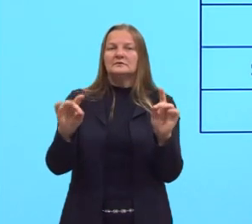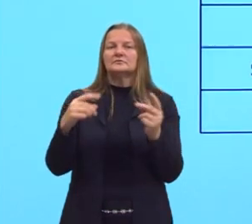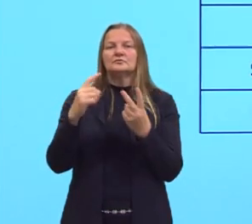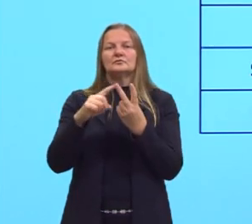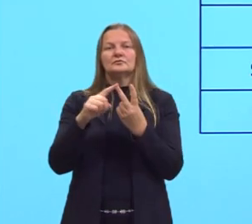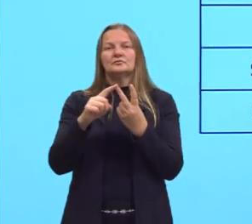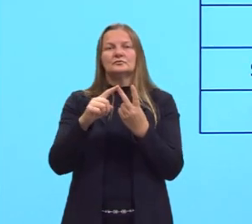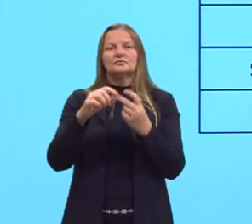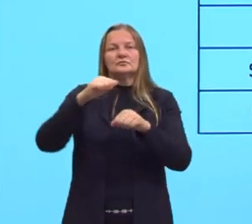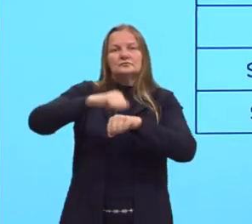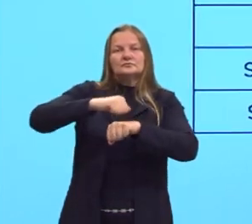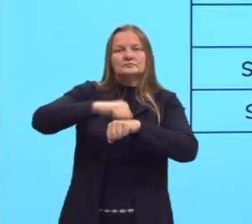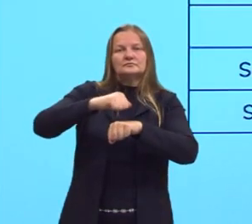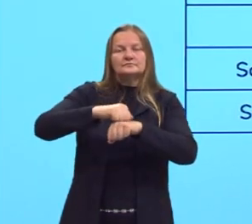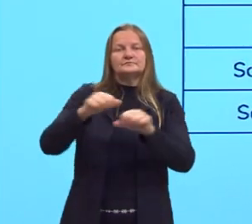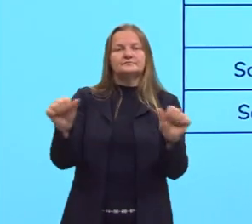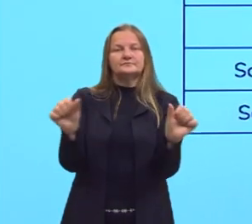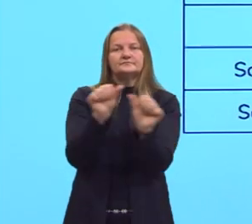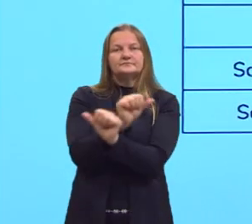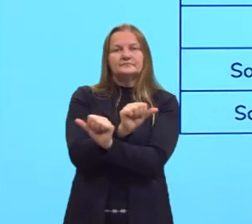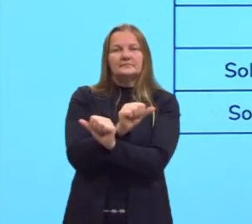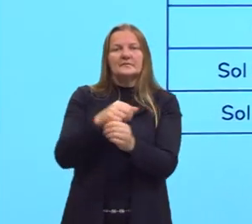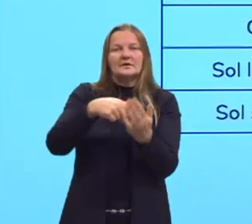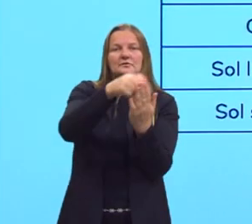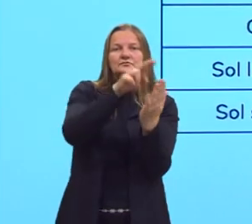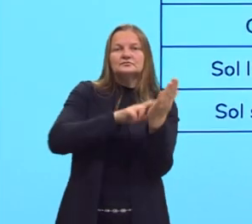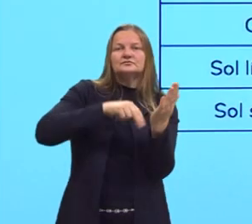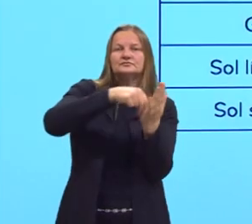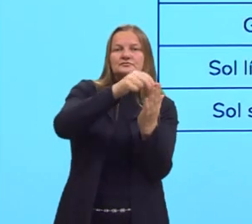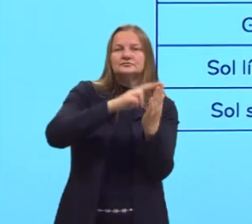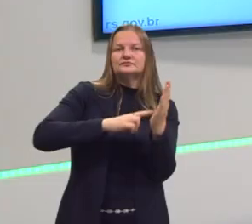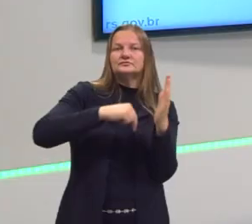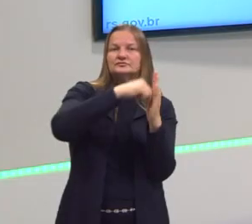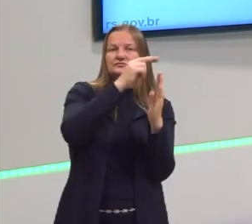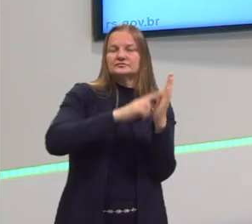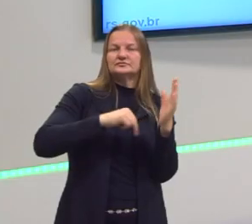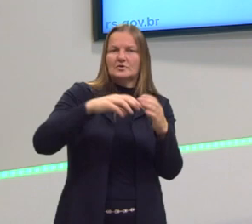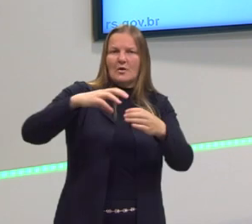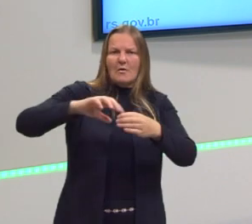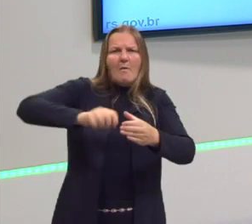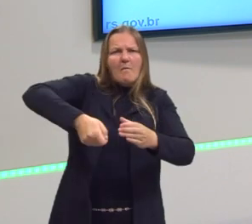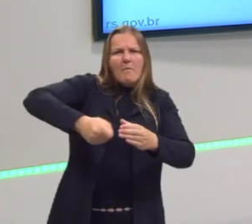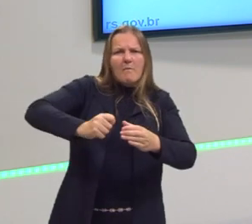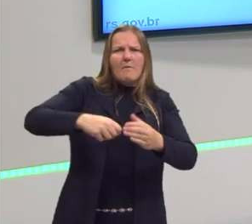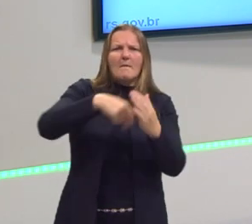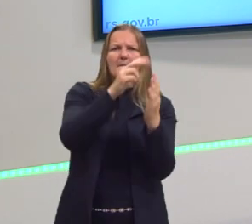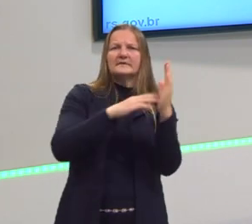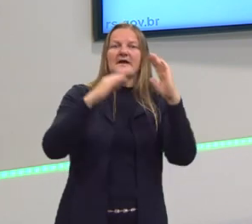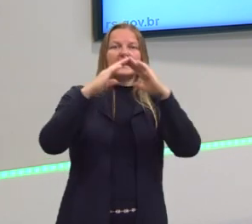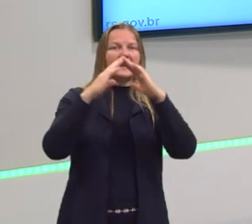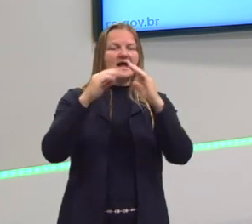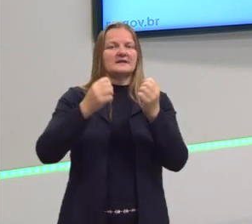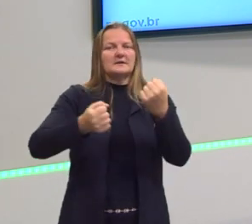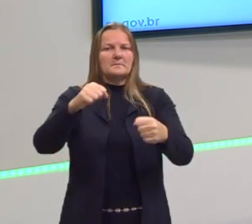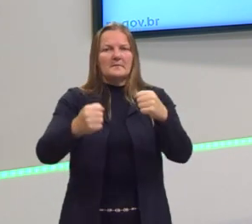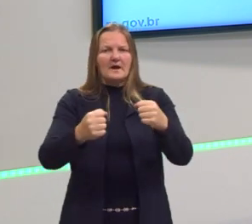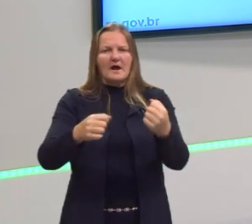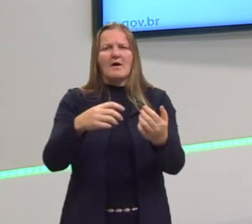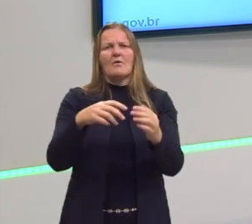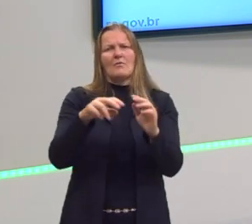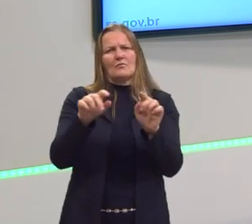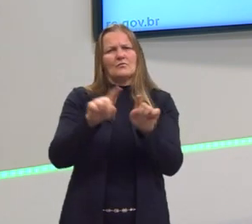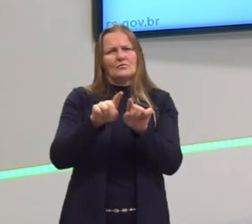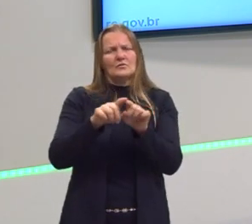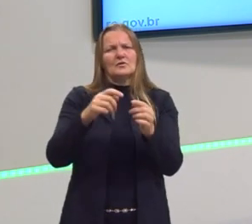disperso é sólido. E é o exemplo das tintas. As tintas que são utilizadas para pintar em casas, carros, para os artistas